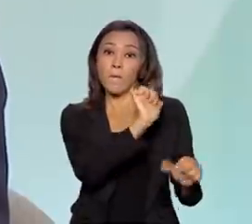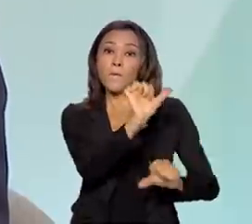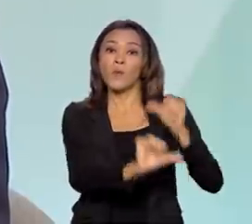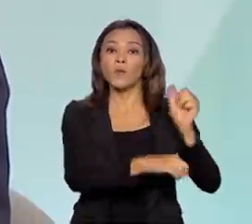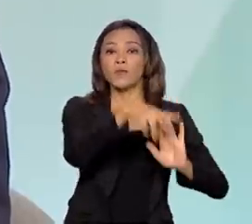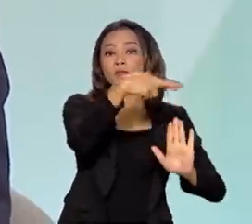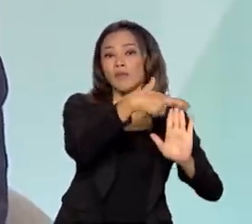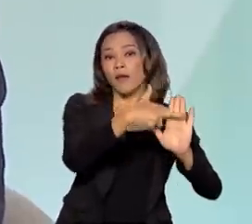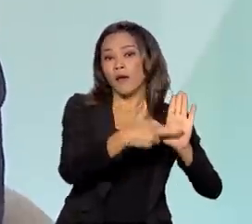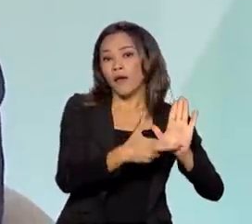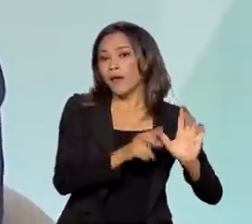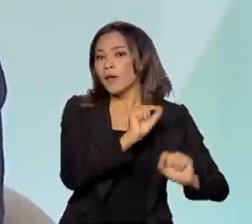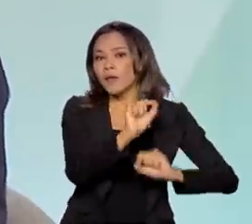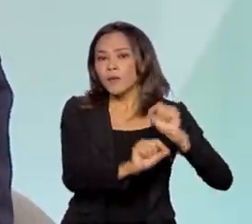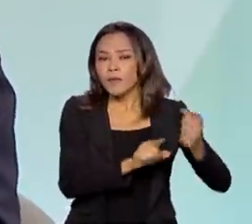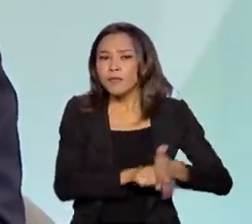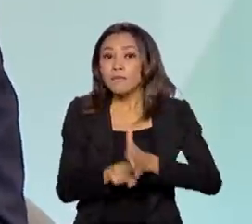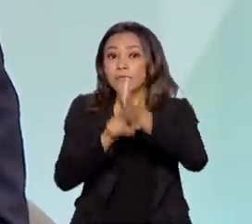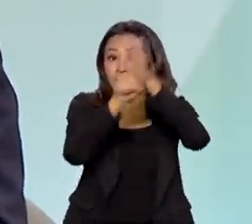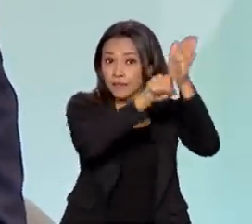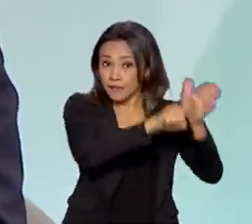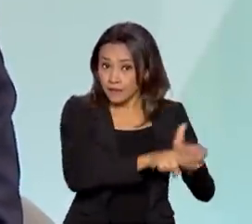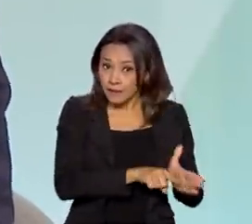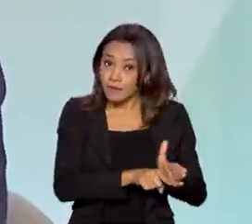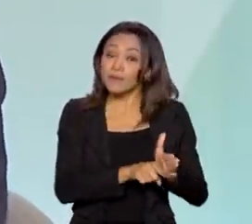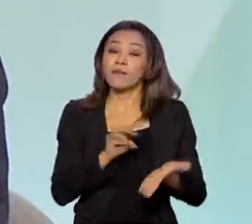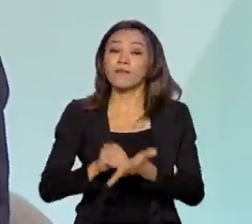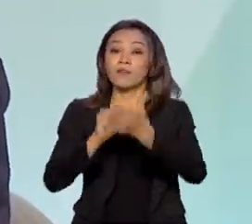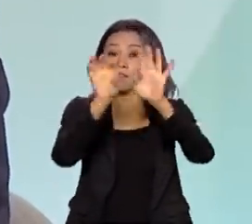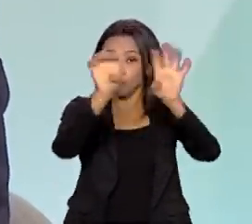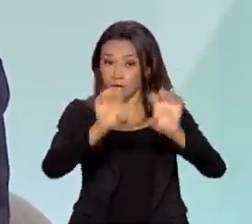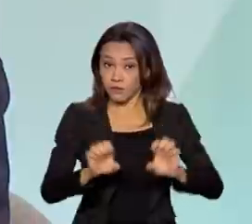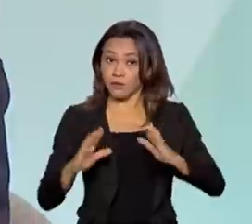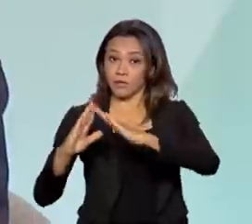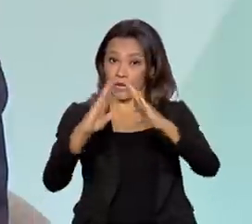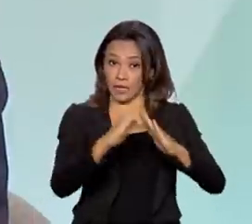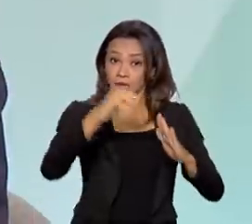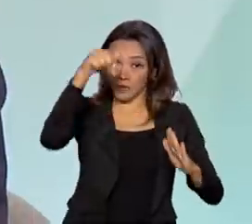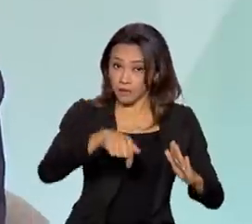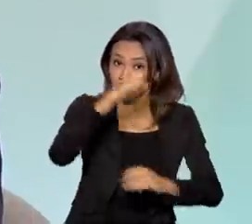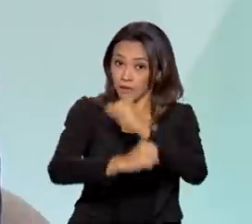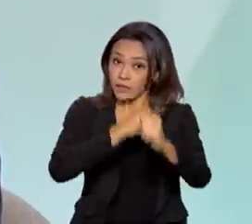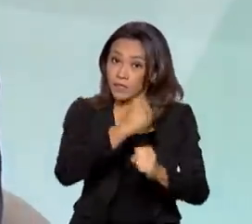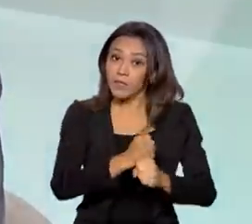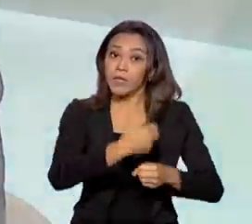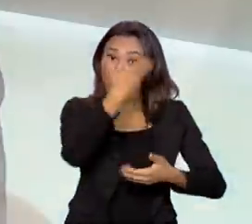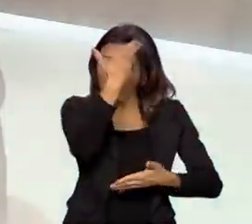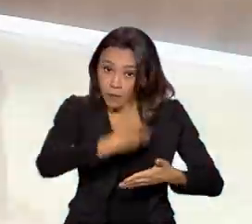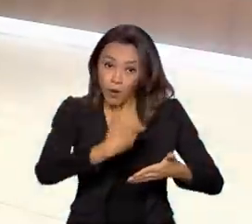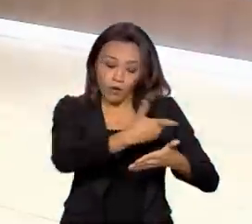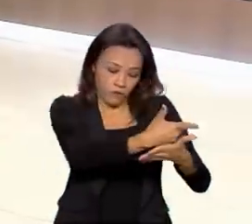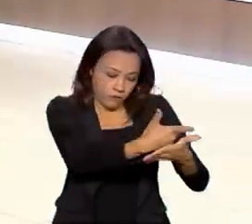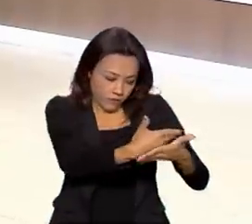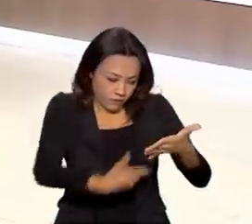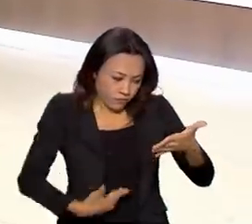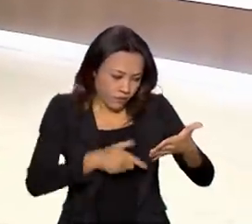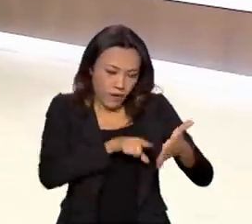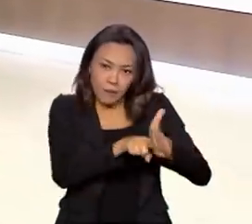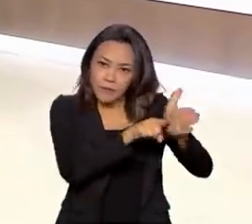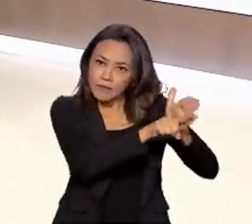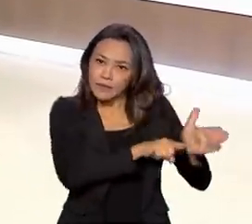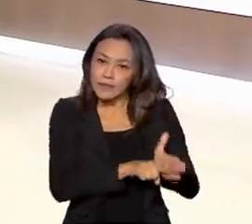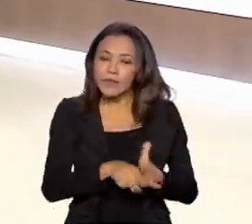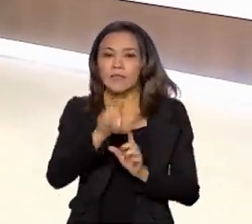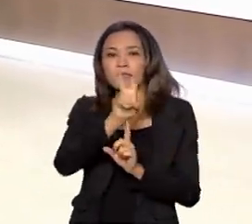da elaboração do déficit habitacional para este ano. E o que o estudo nos indica é que nós temos ao redor de